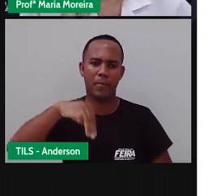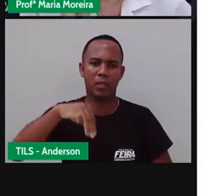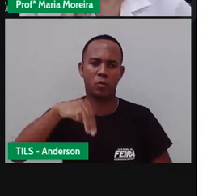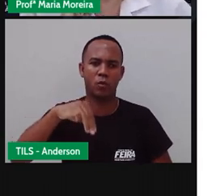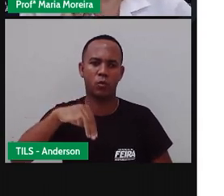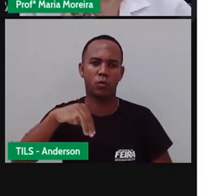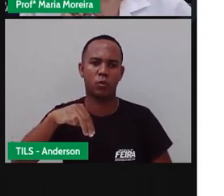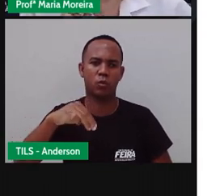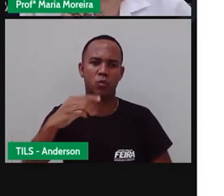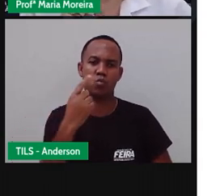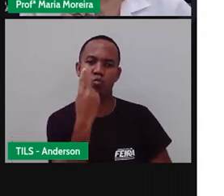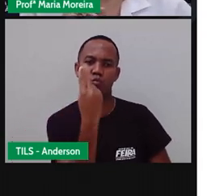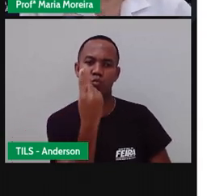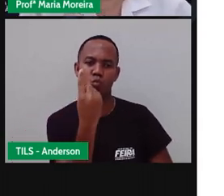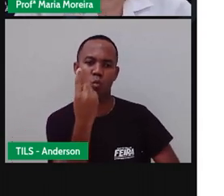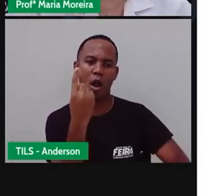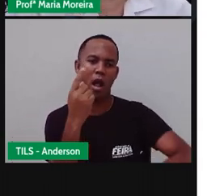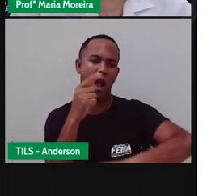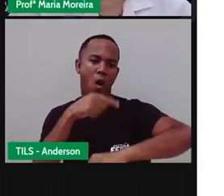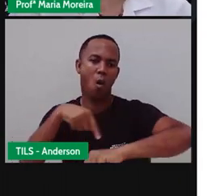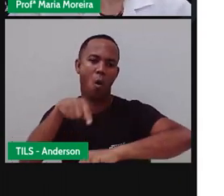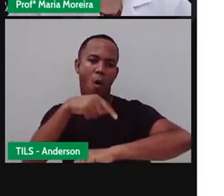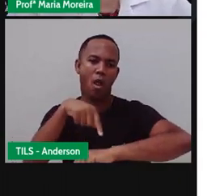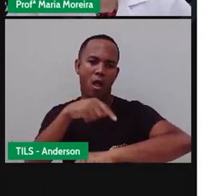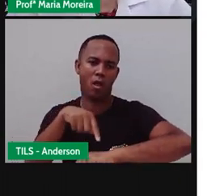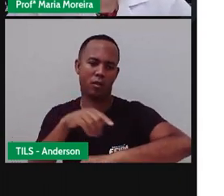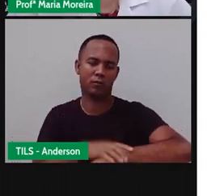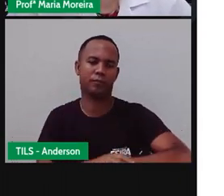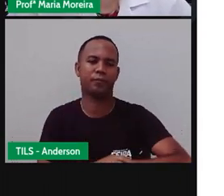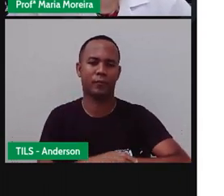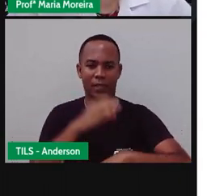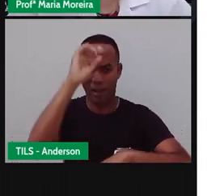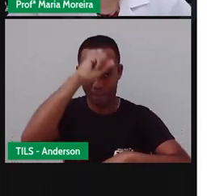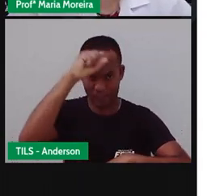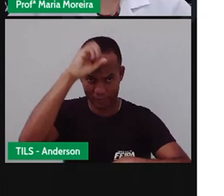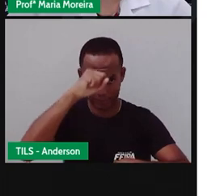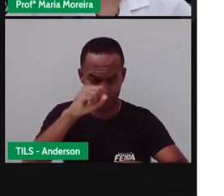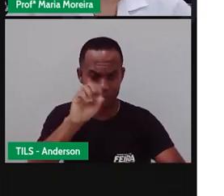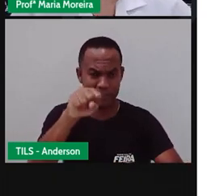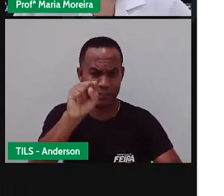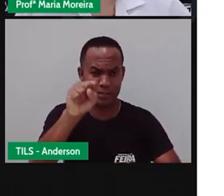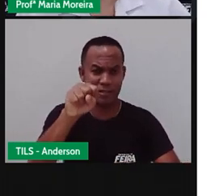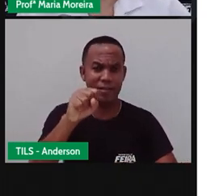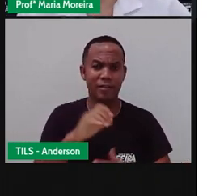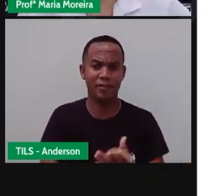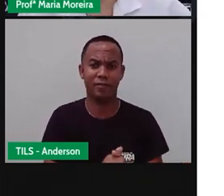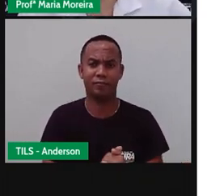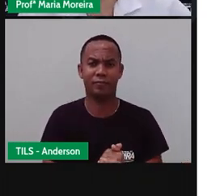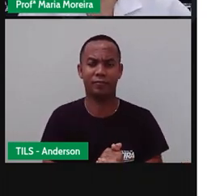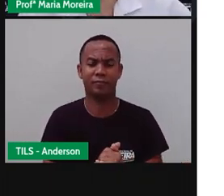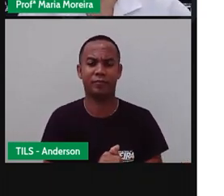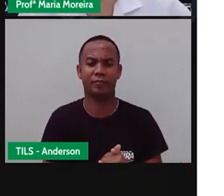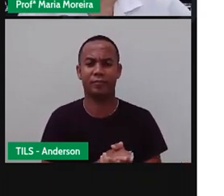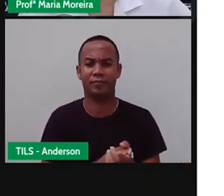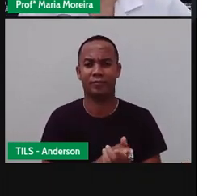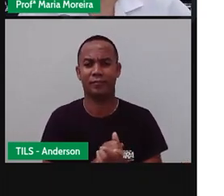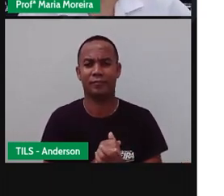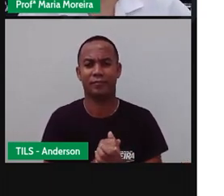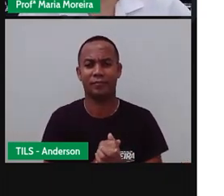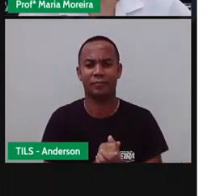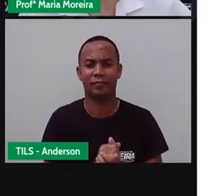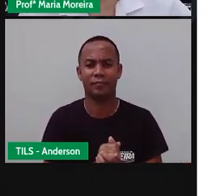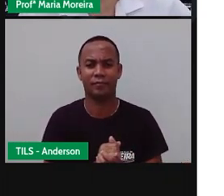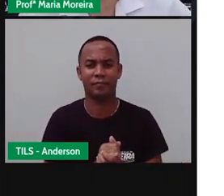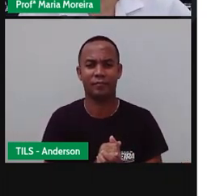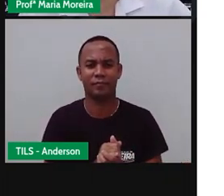hora. Aprenderam? Você aprendeu, Anderson? Muito bem. A